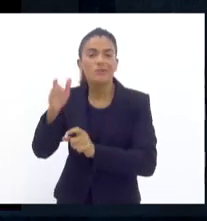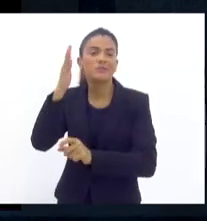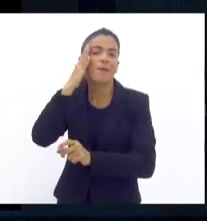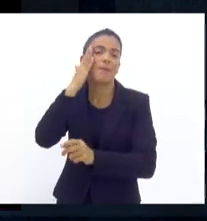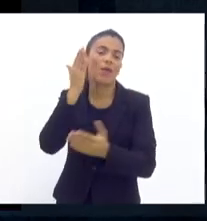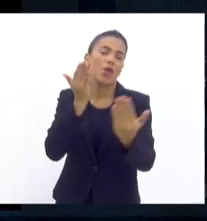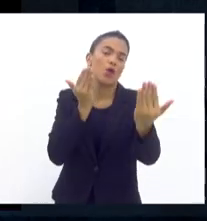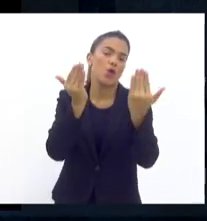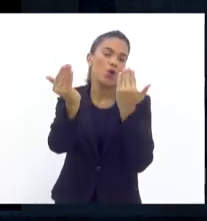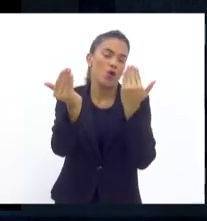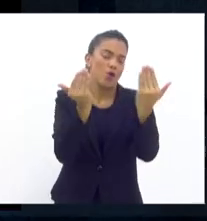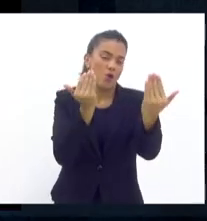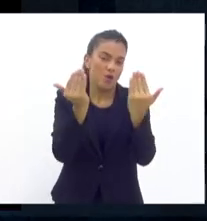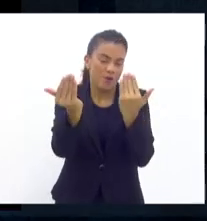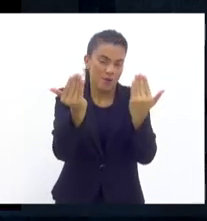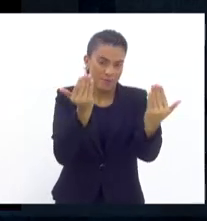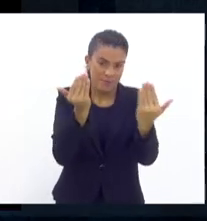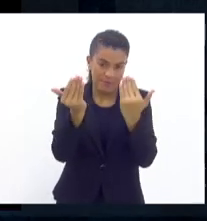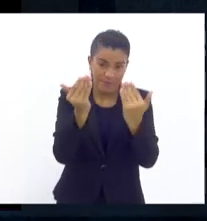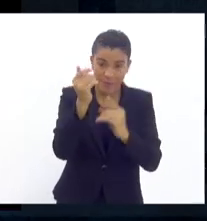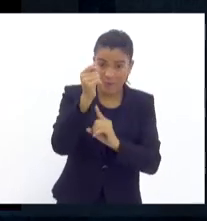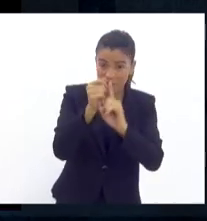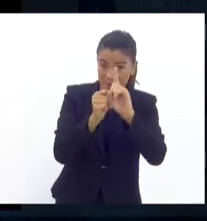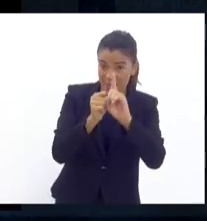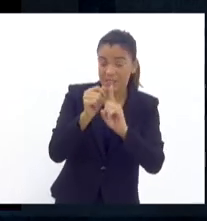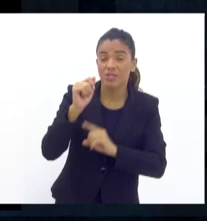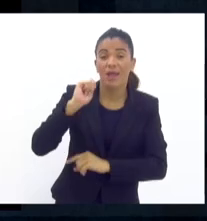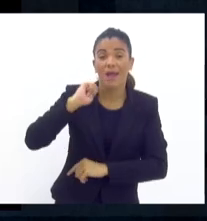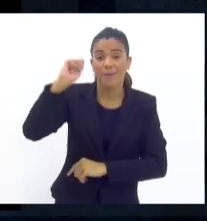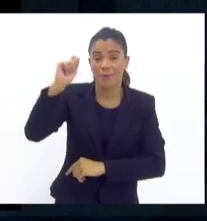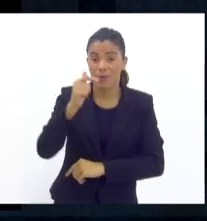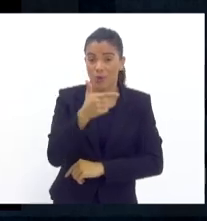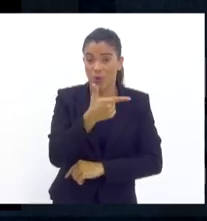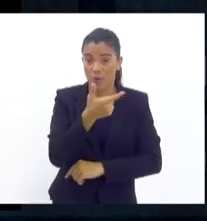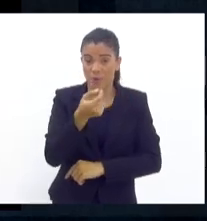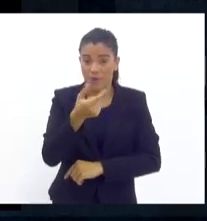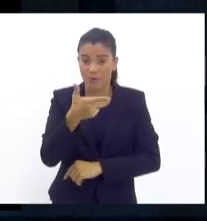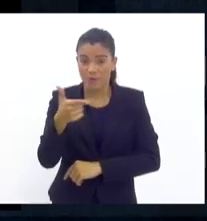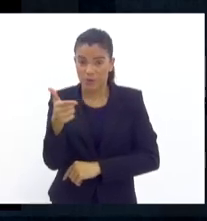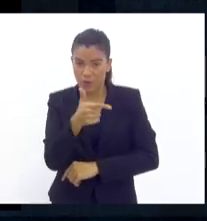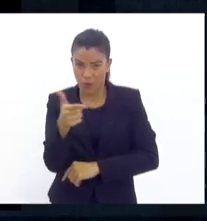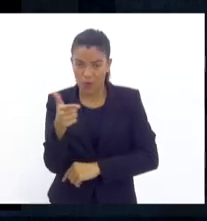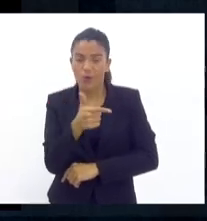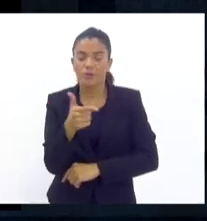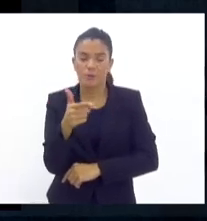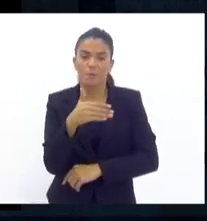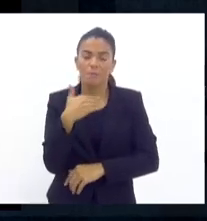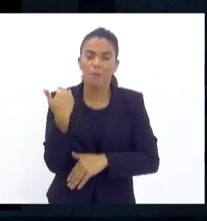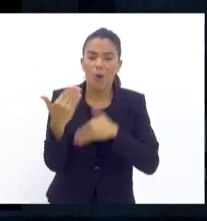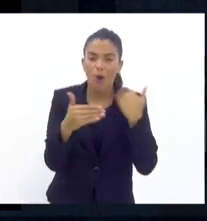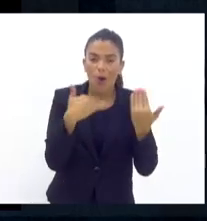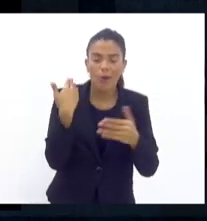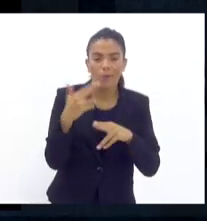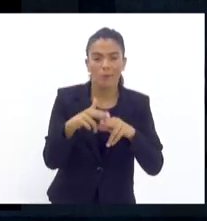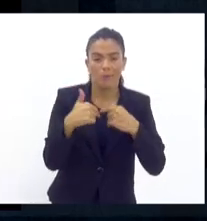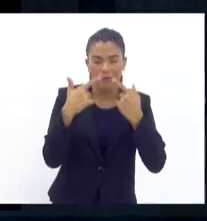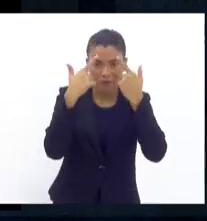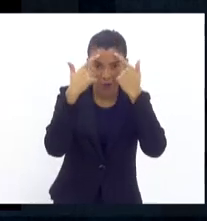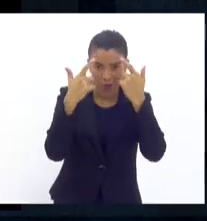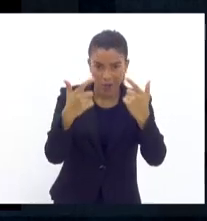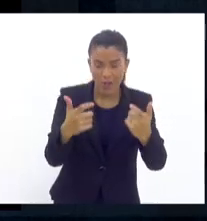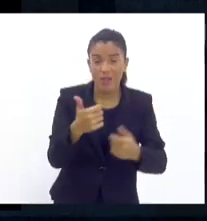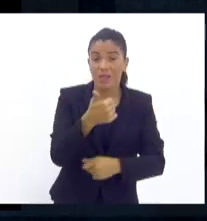comparação. em abril de 2022, a letalidade violenta tinha a meta 8.